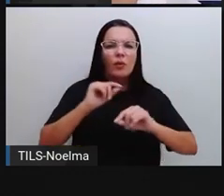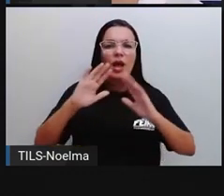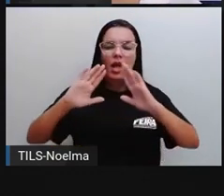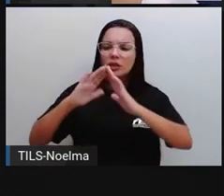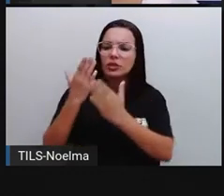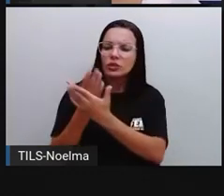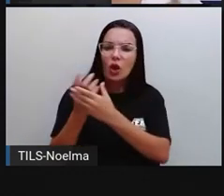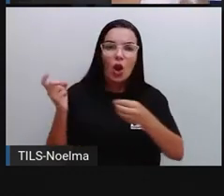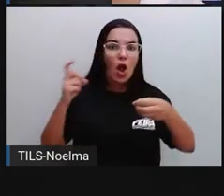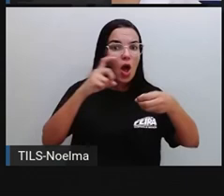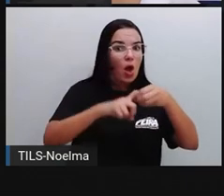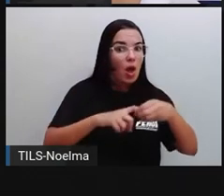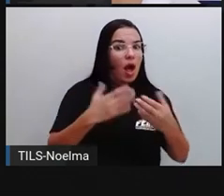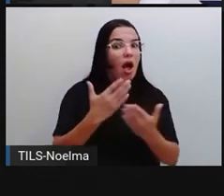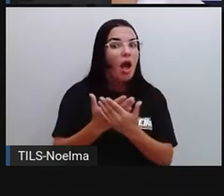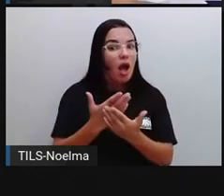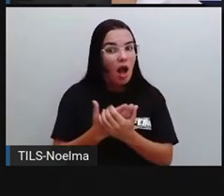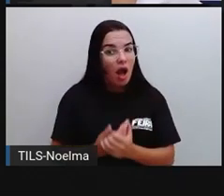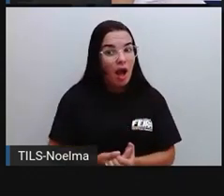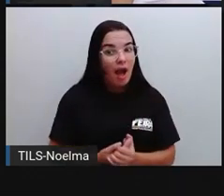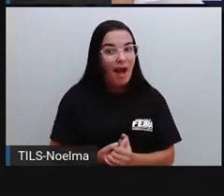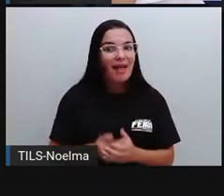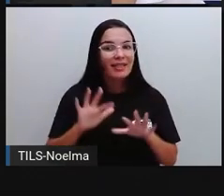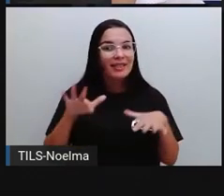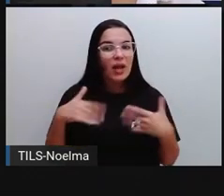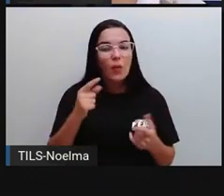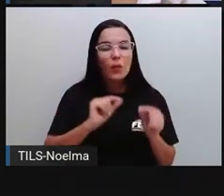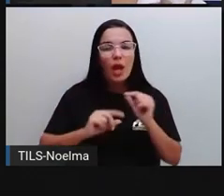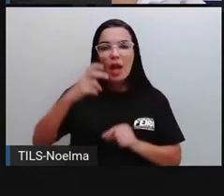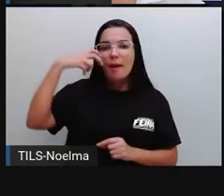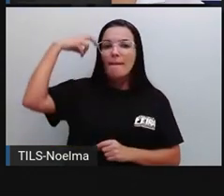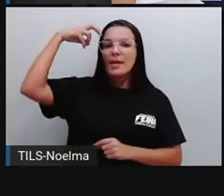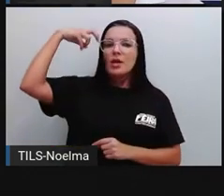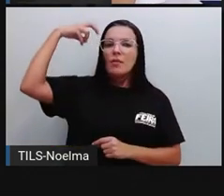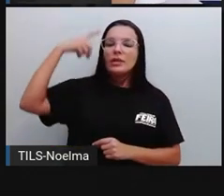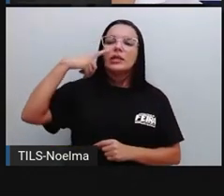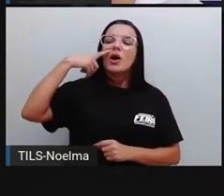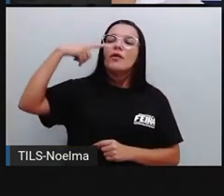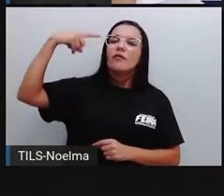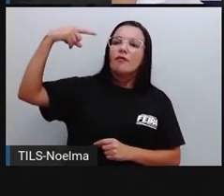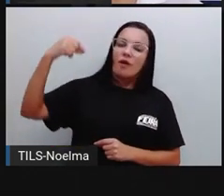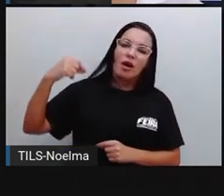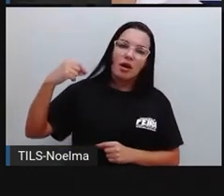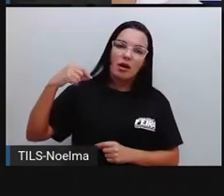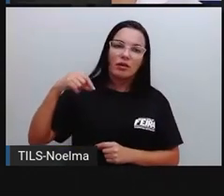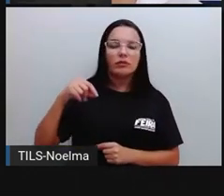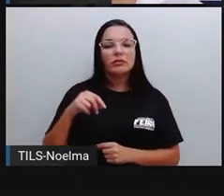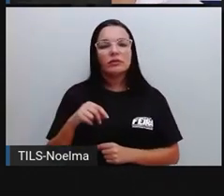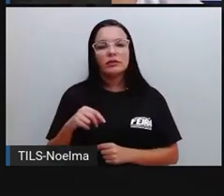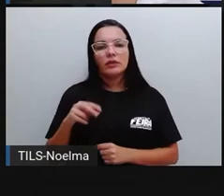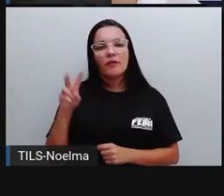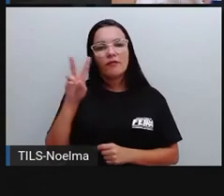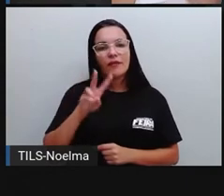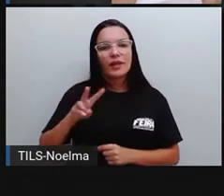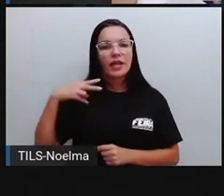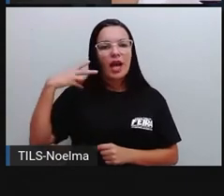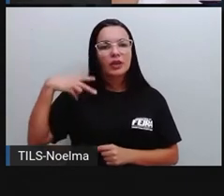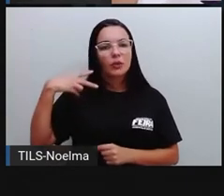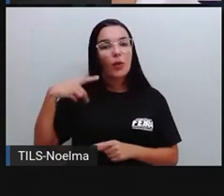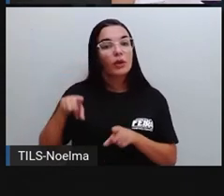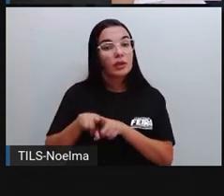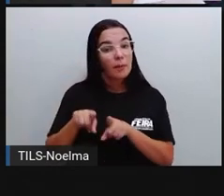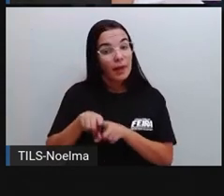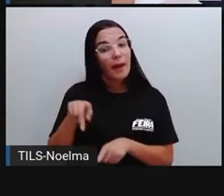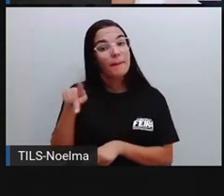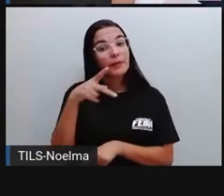escolas para o retorno das aulas. Então, ali a preocupação do vereador, né, Ivan Berg, que também é professor.